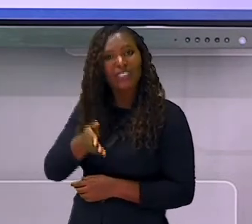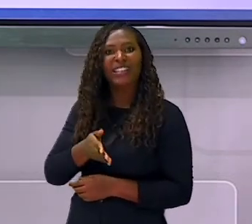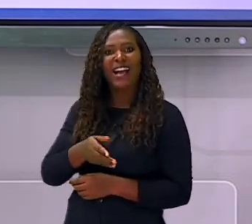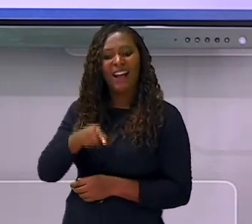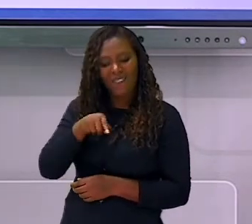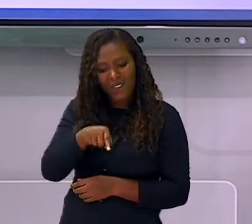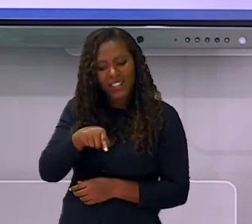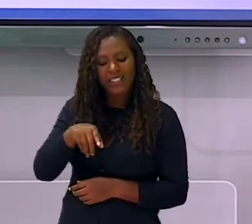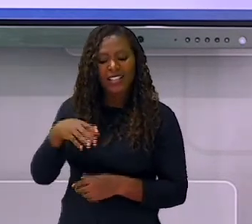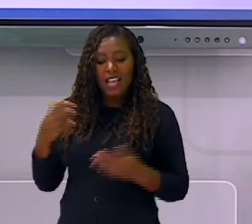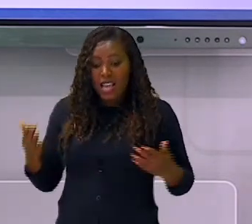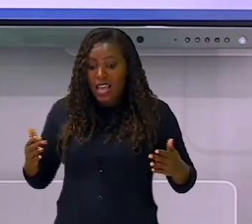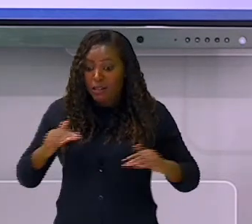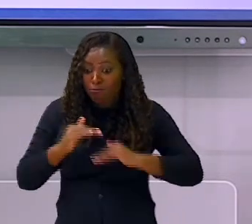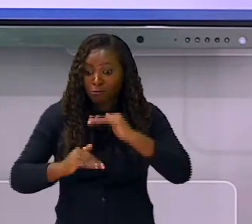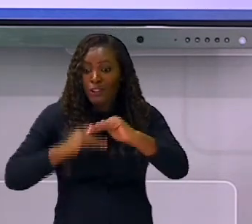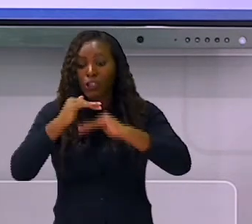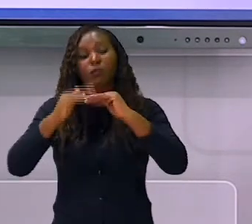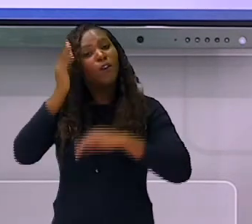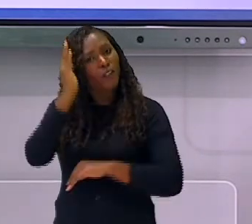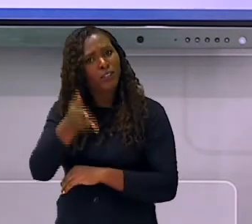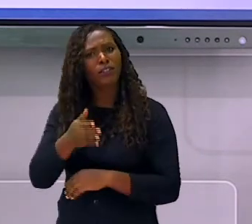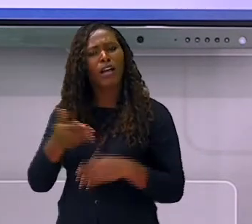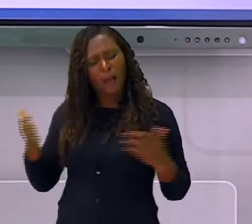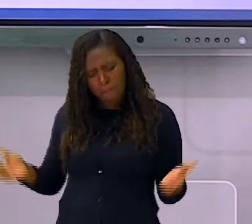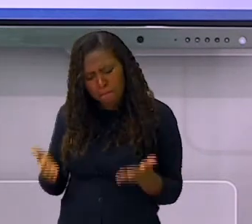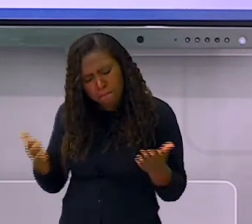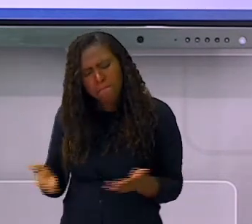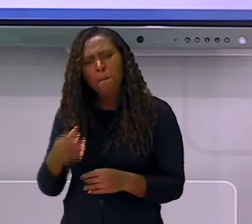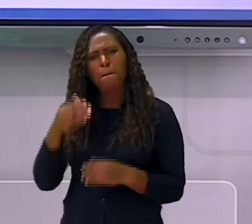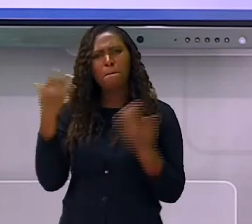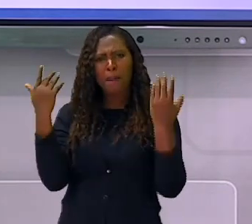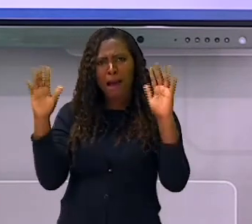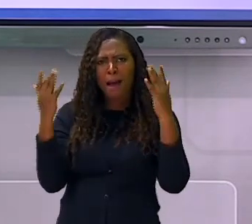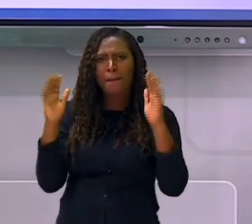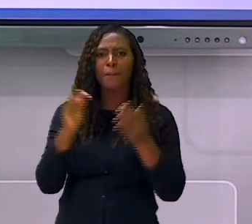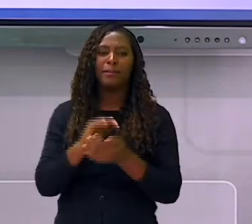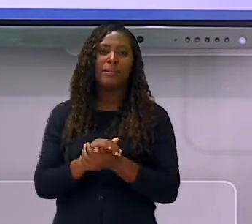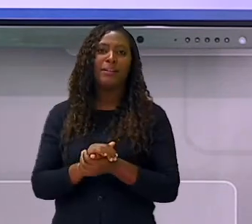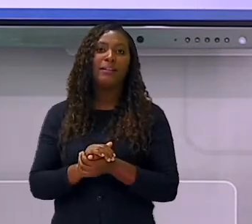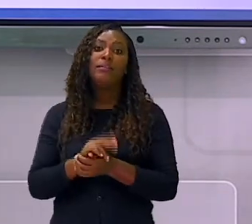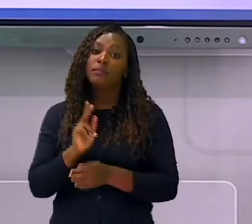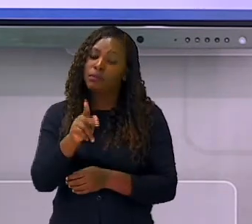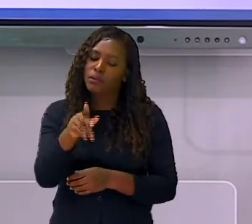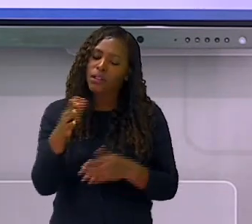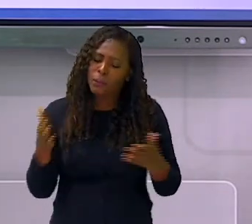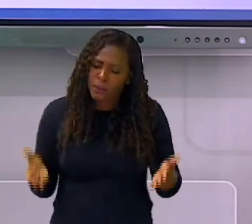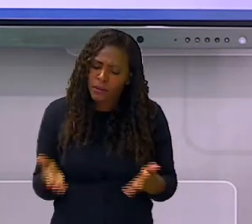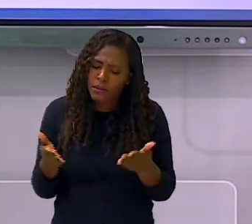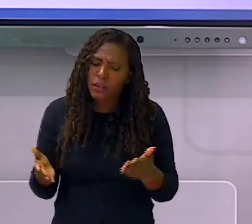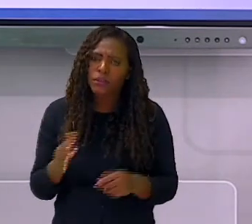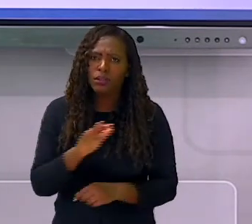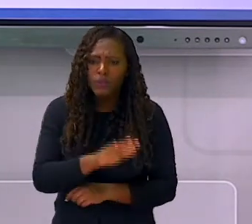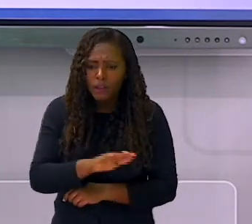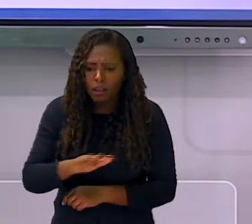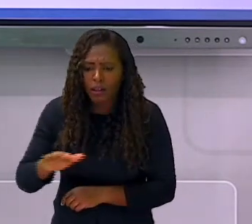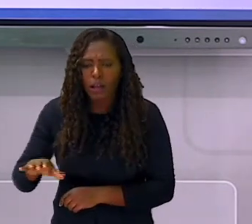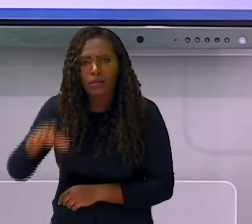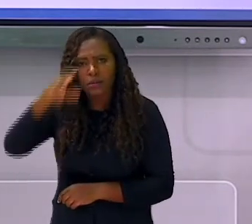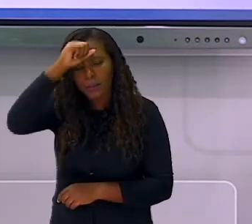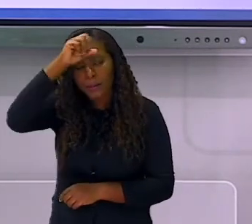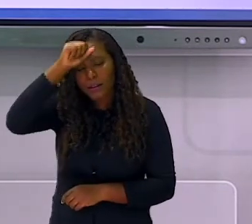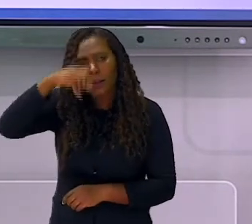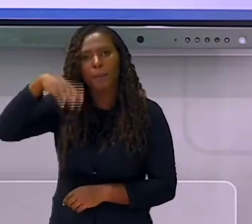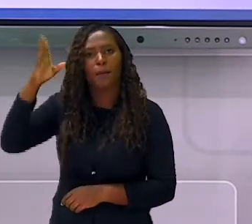dislexia. Estimule sempre o aprendizado, incentivando a criança a aprender, a realizar atividades com